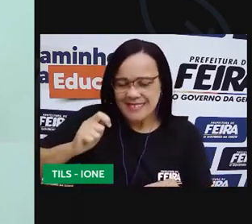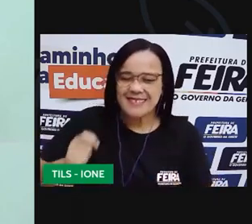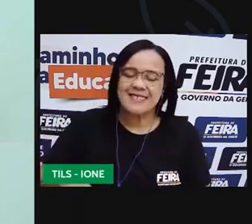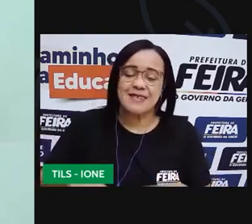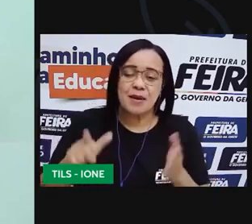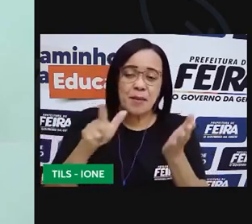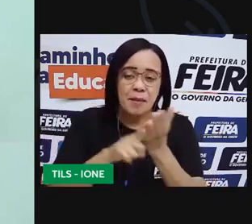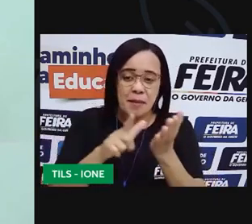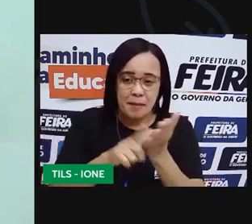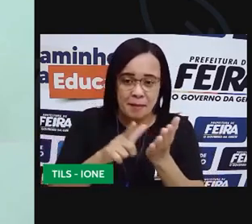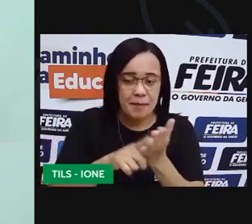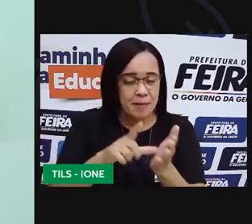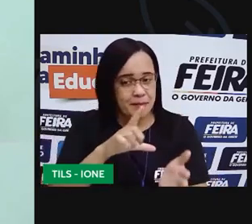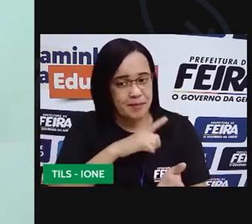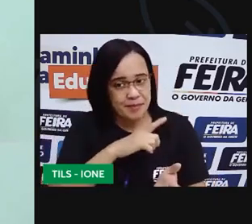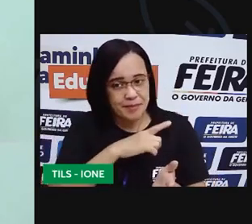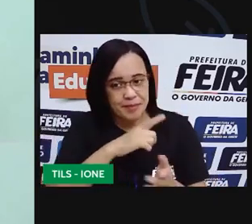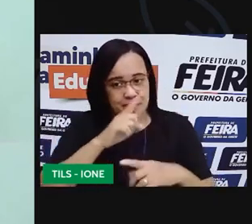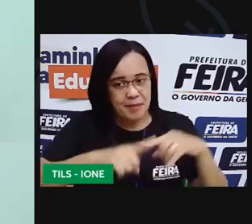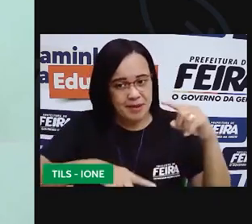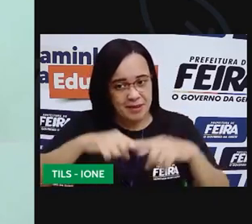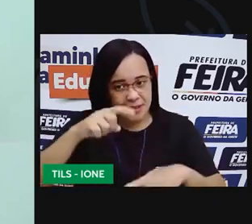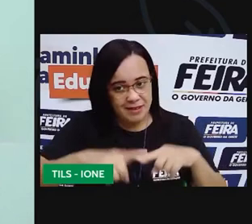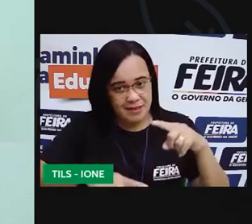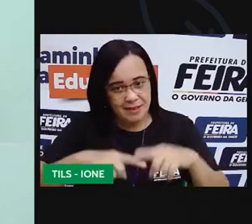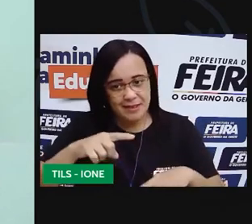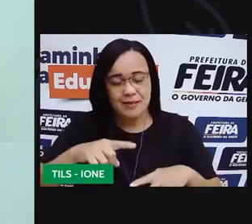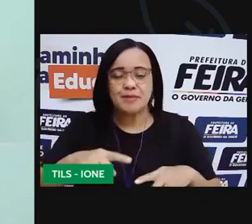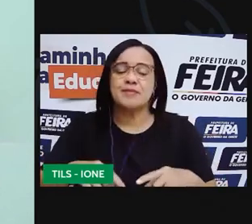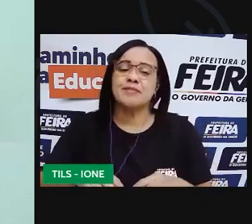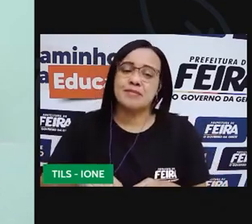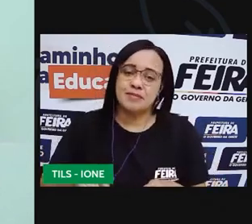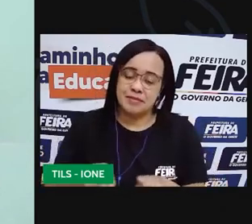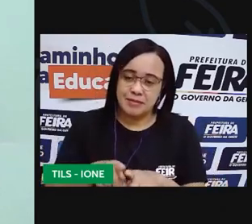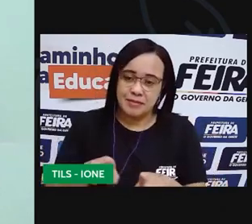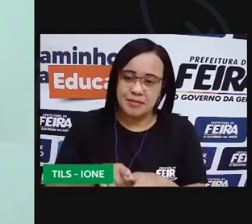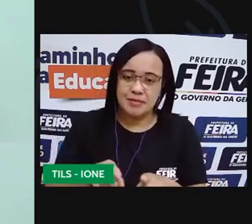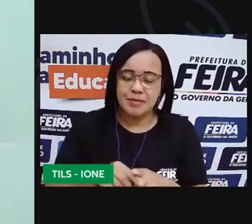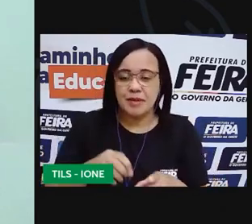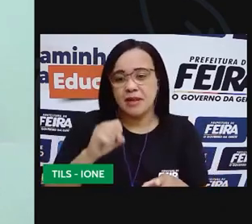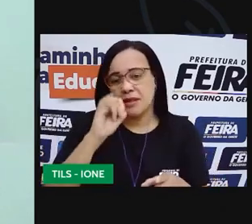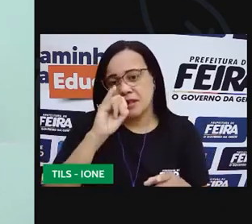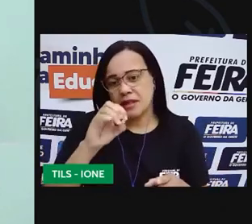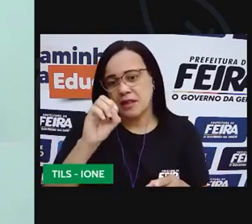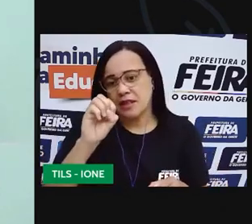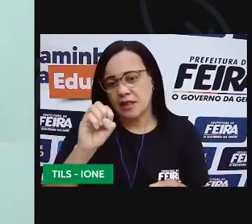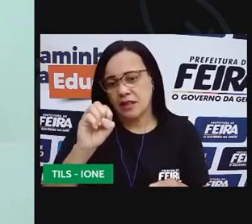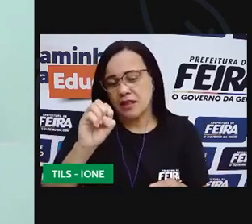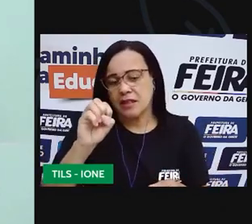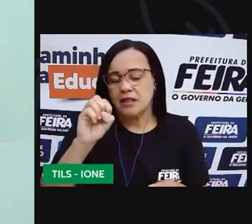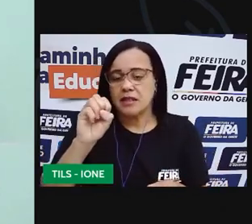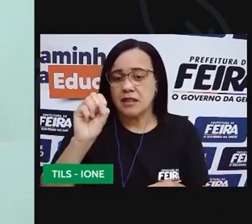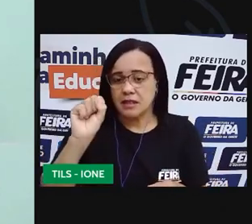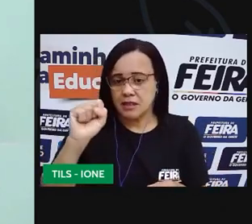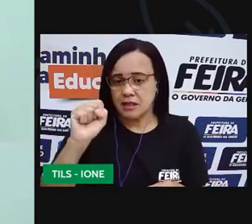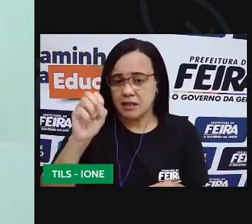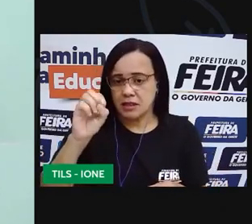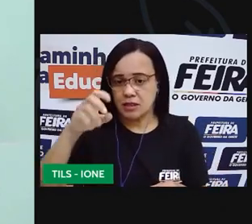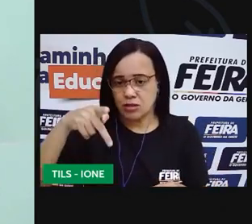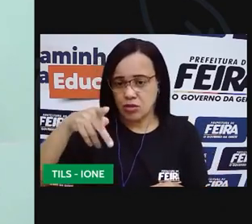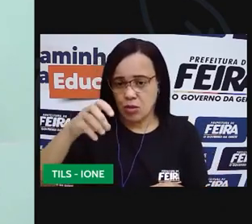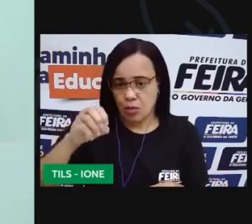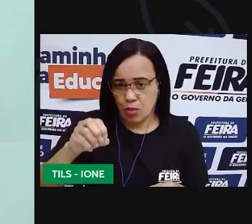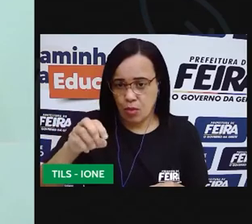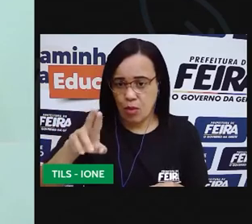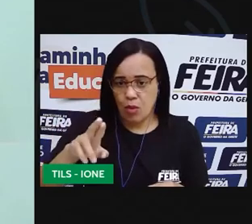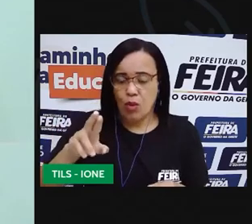papel. Tenho também um isopor e EVA. Eu vou colocar